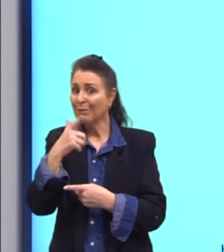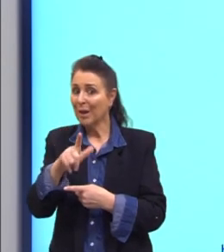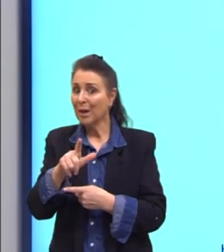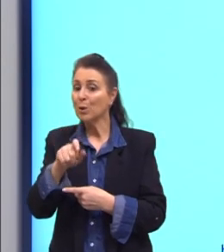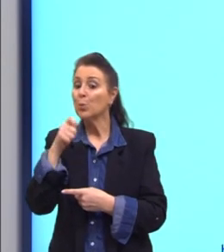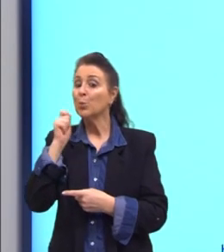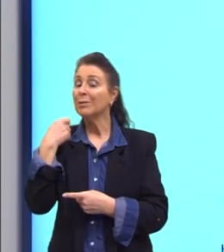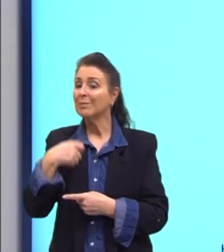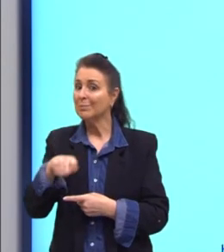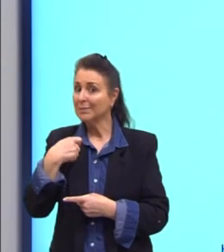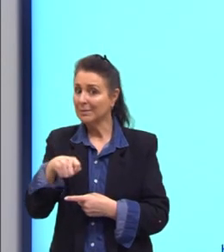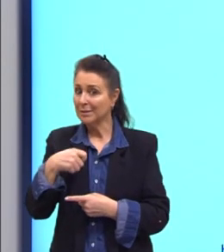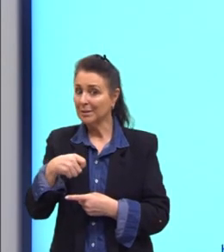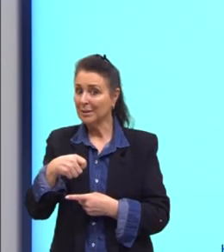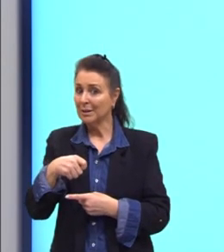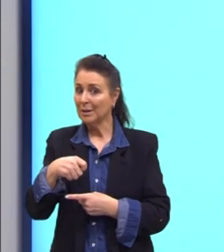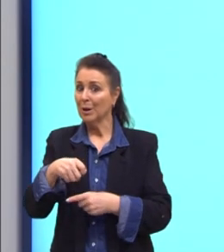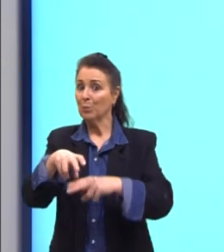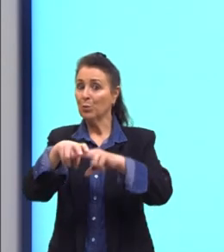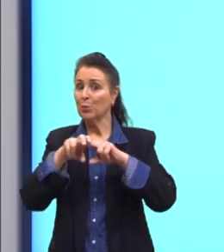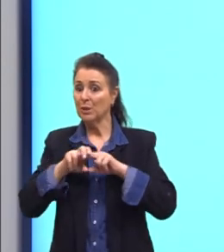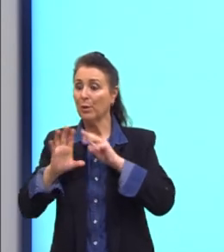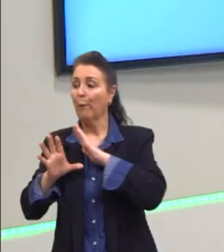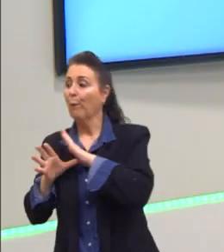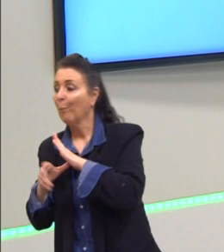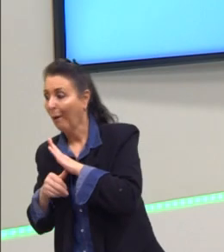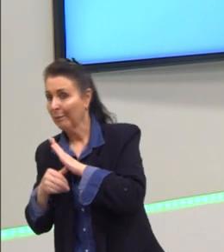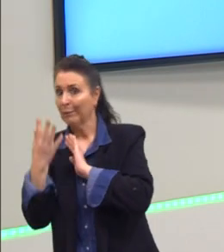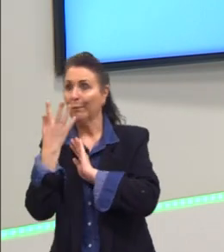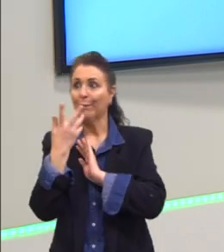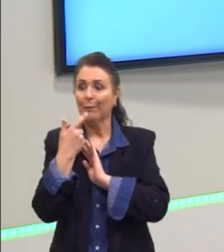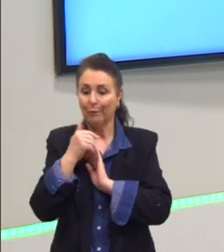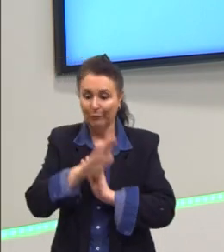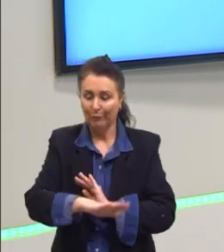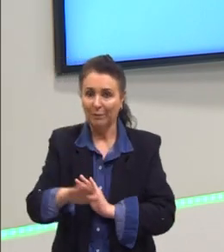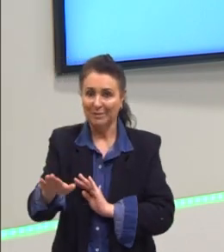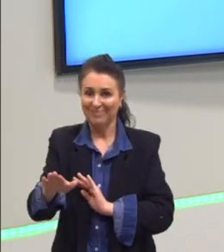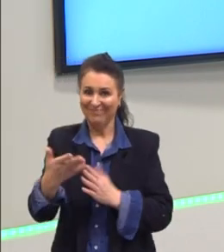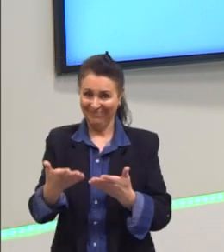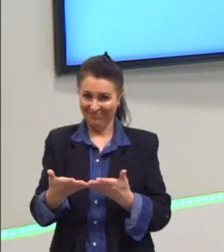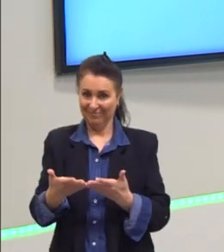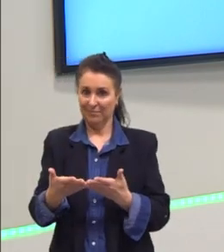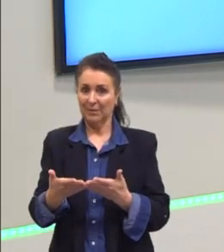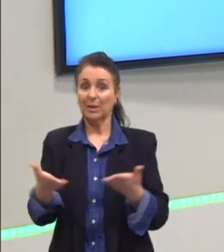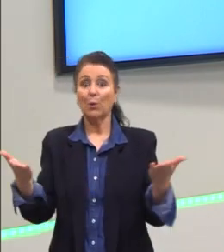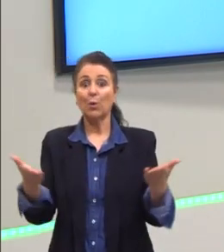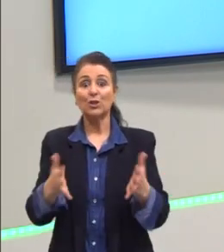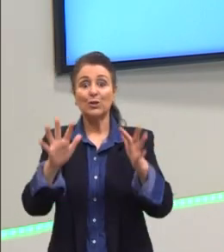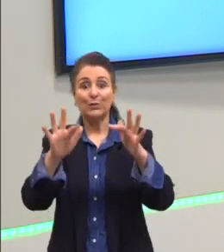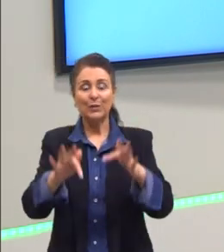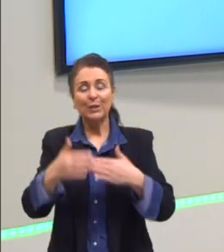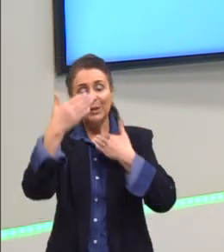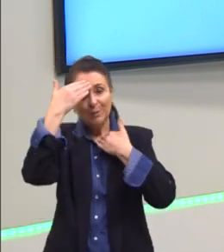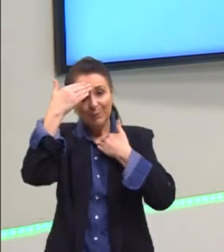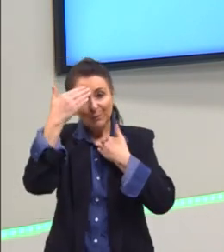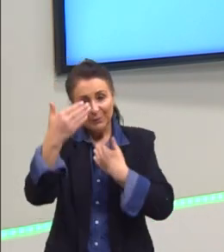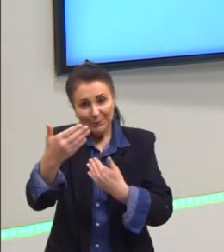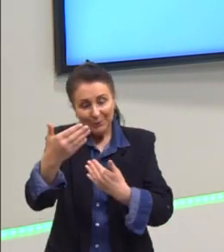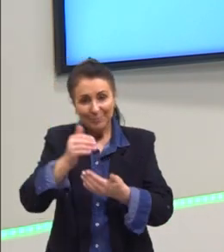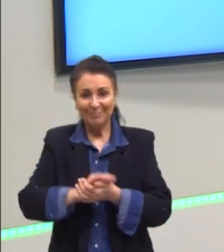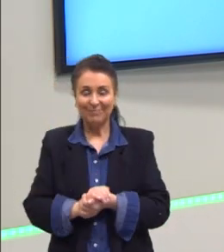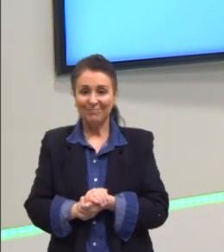da sua infância. Certo? Então, era isso por hoje, pessoal. Muito obrigada.